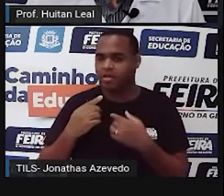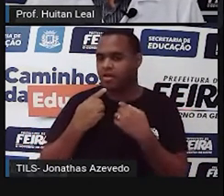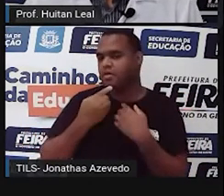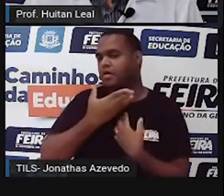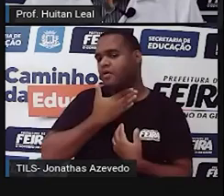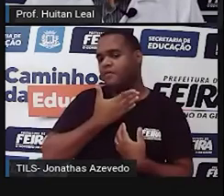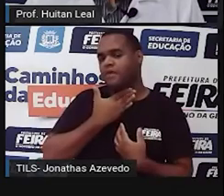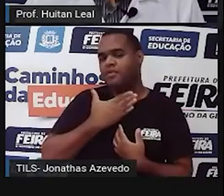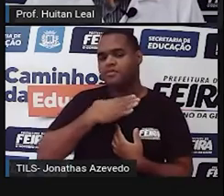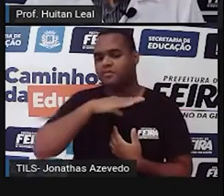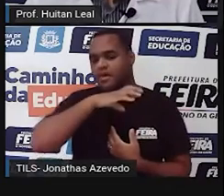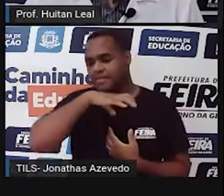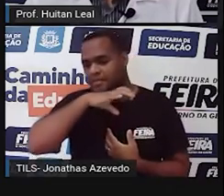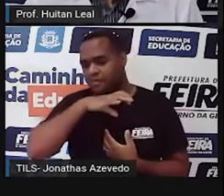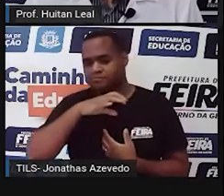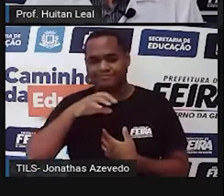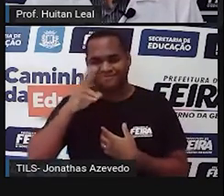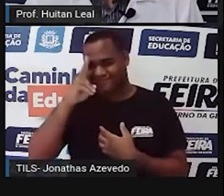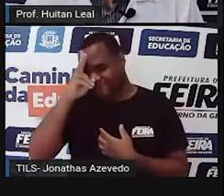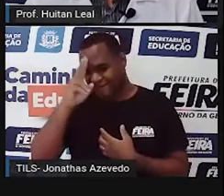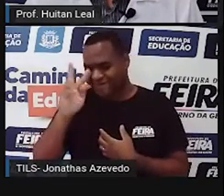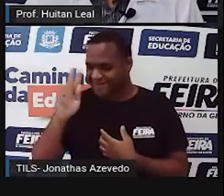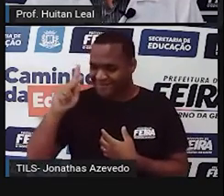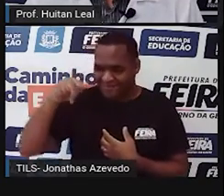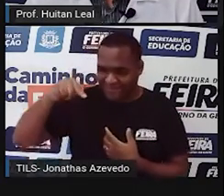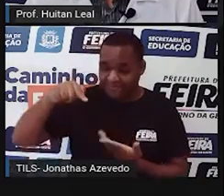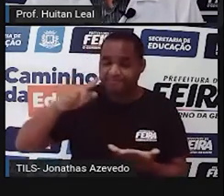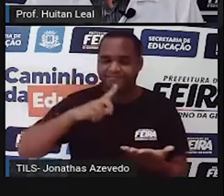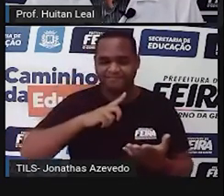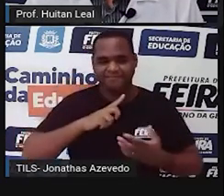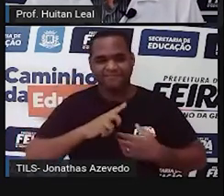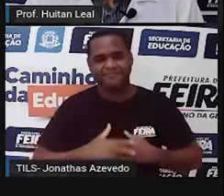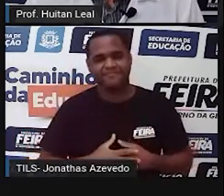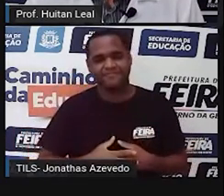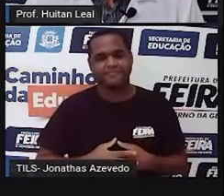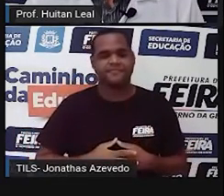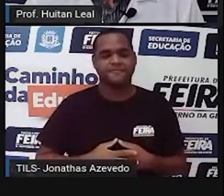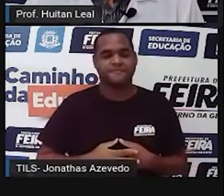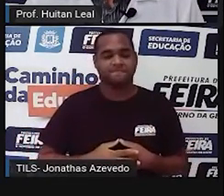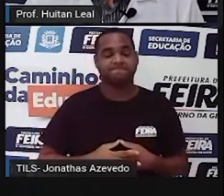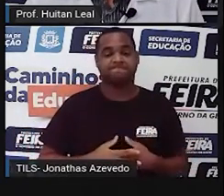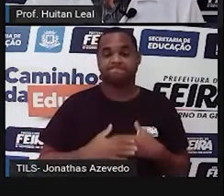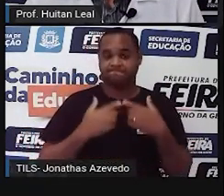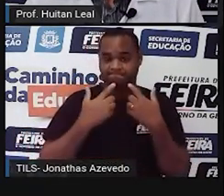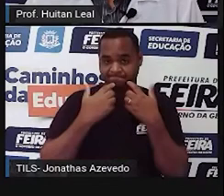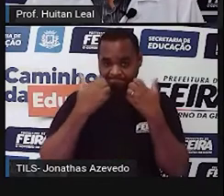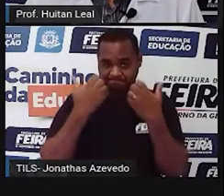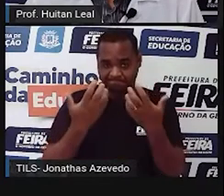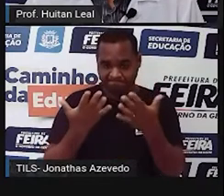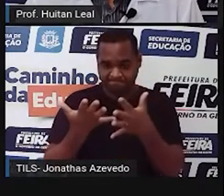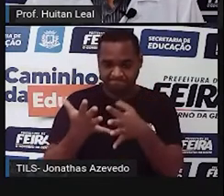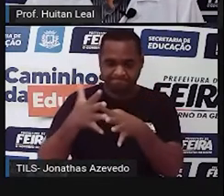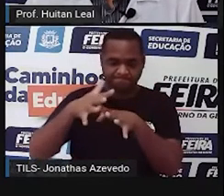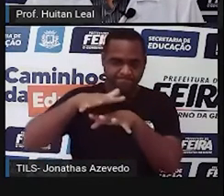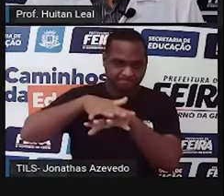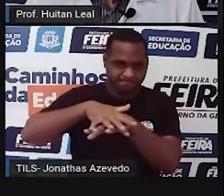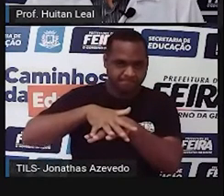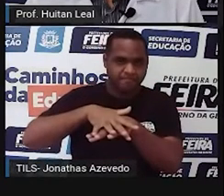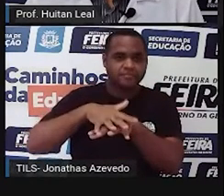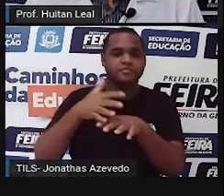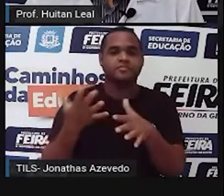vozes dos animais nas histórias em quadrinhos. Mas falamos também sobre inclusão.